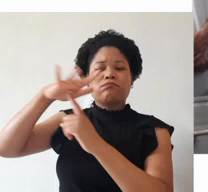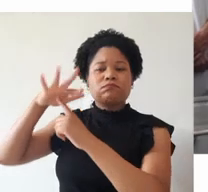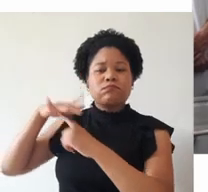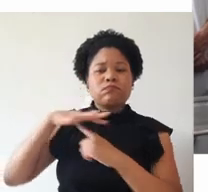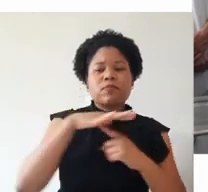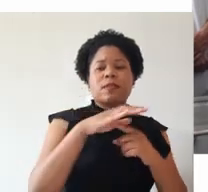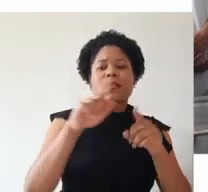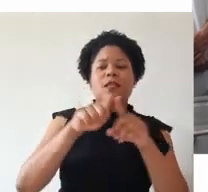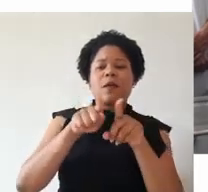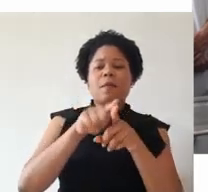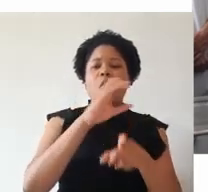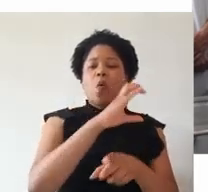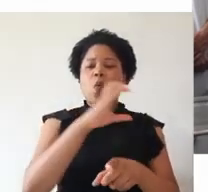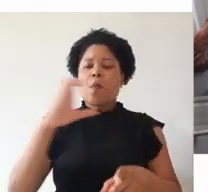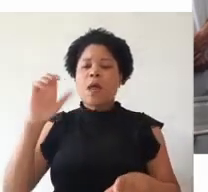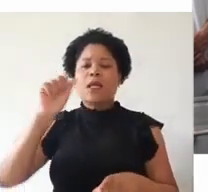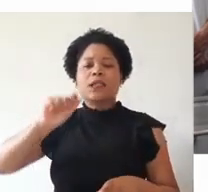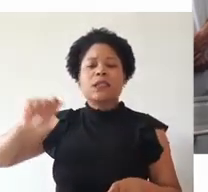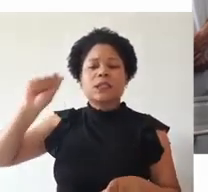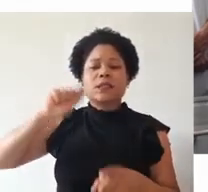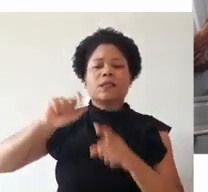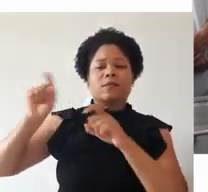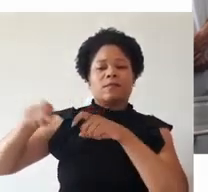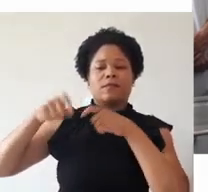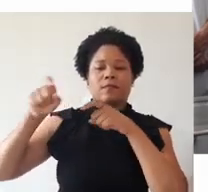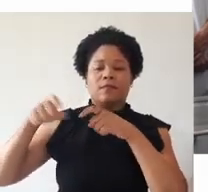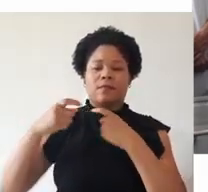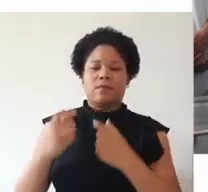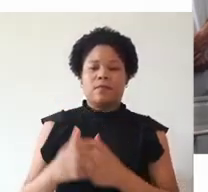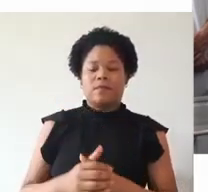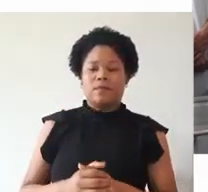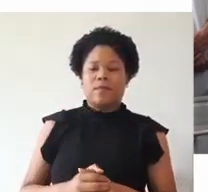cooperativas e associações rurais.